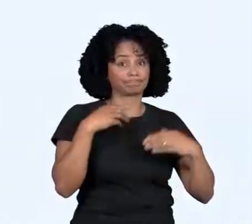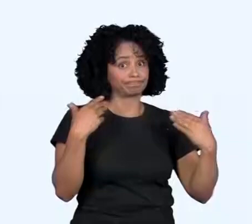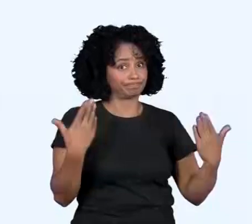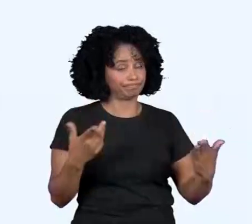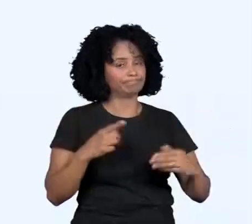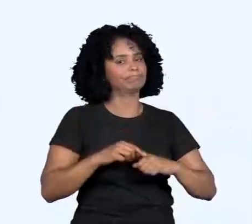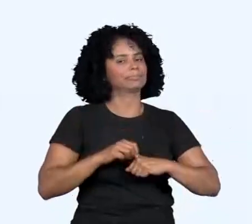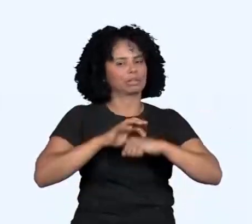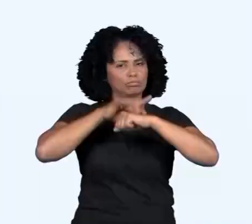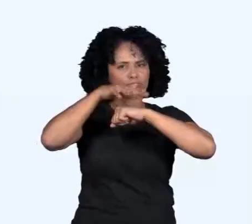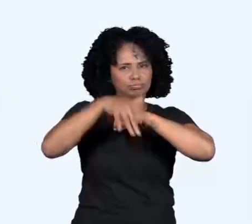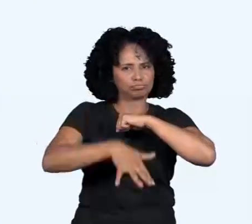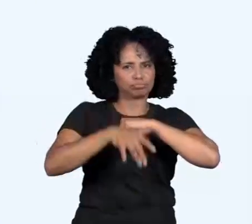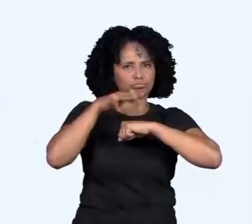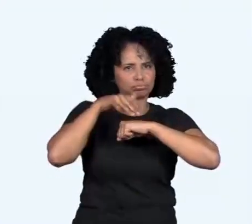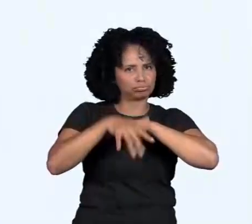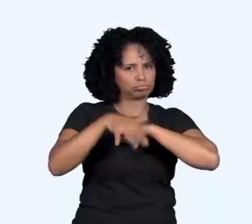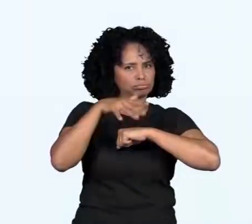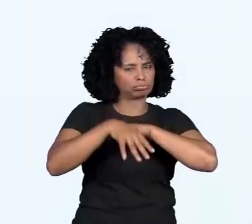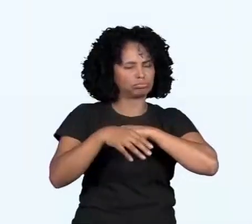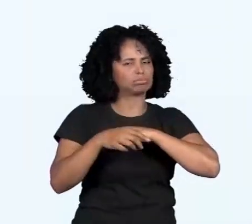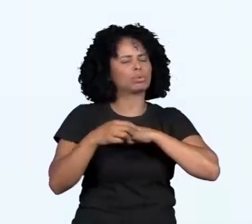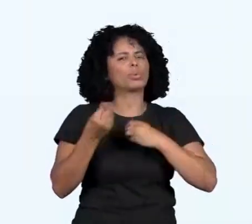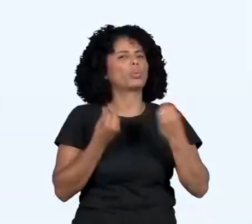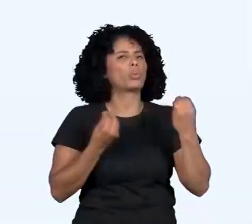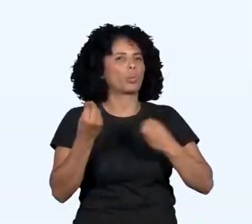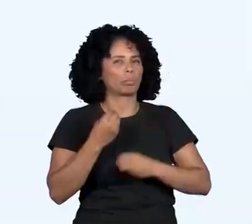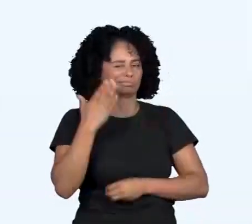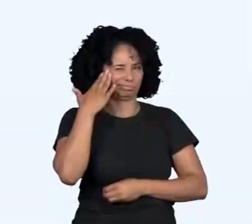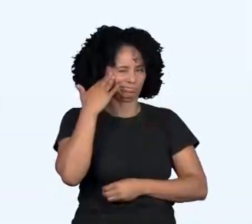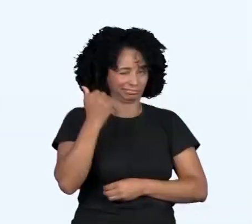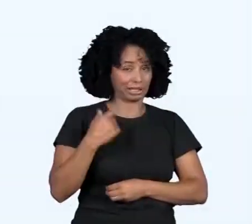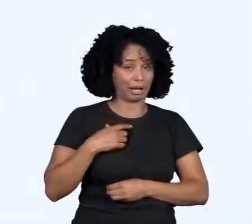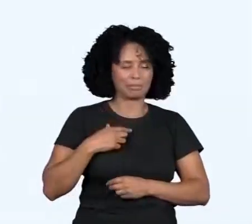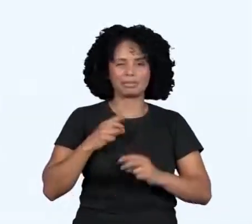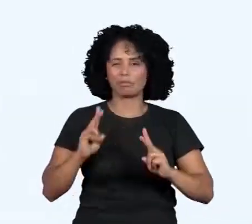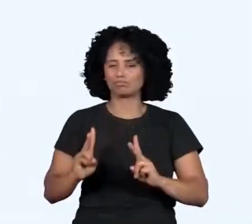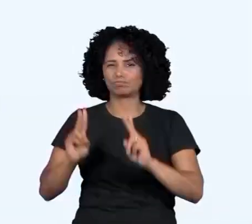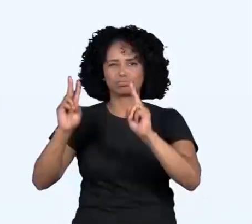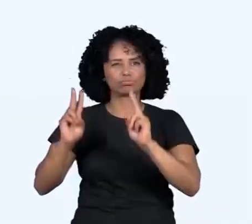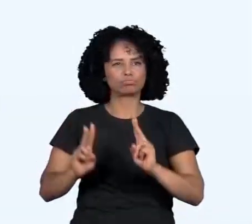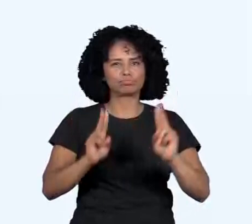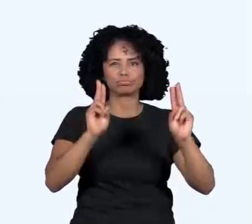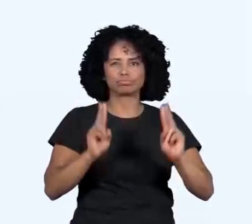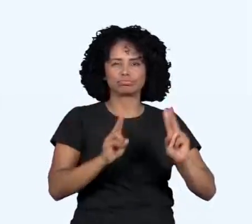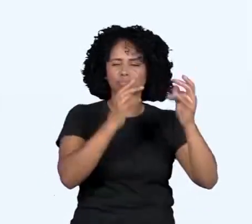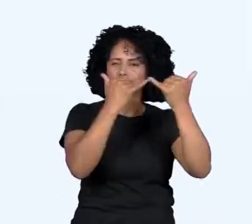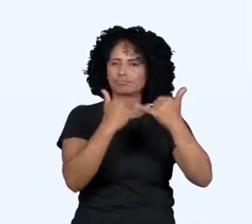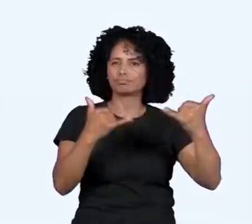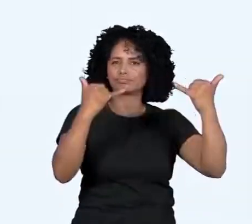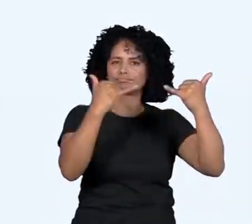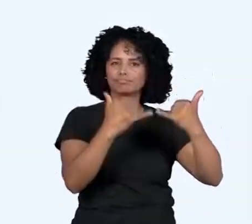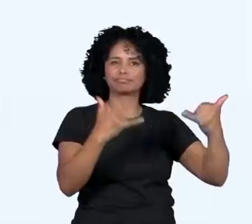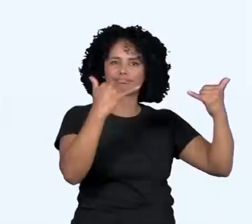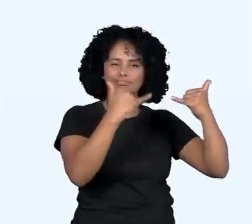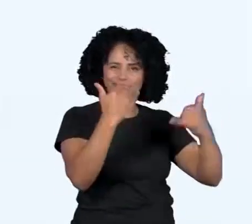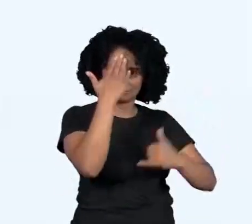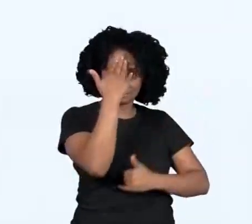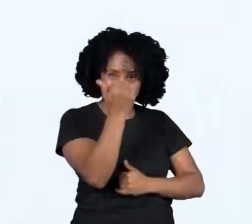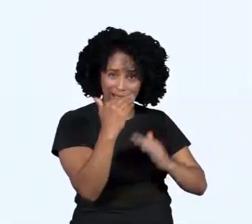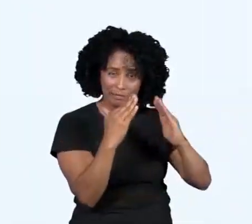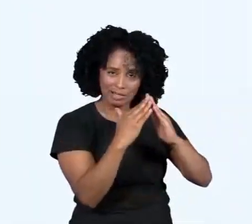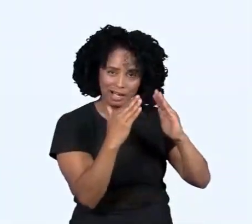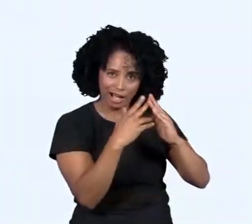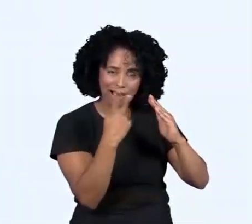até a sua casa, a energia elétrica percorre quilômetros a fio, de poste em poste. Do poste em frente à sua casa,